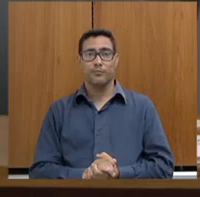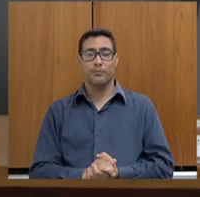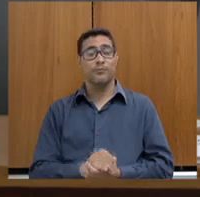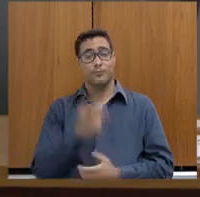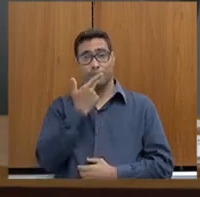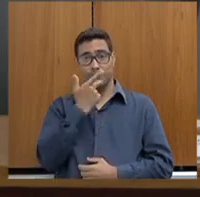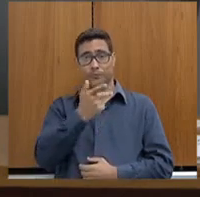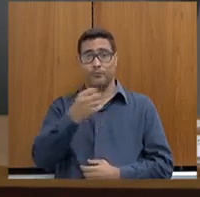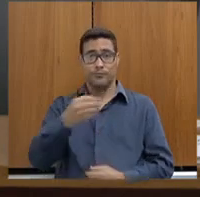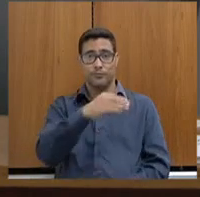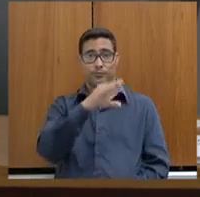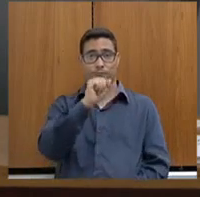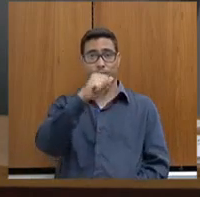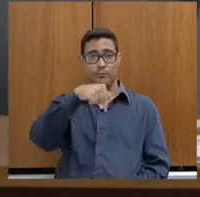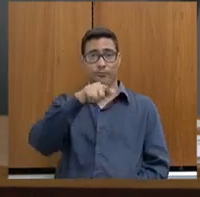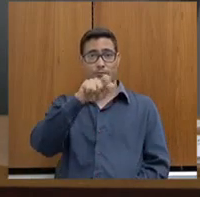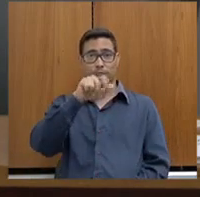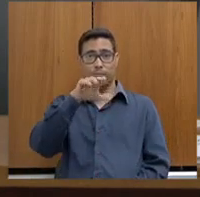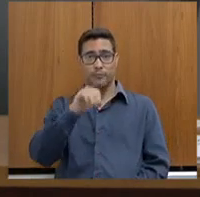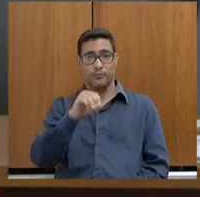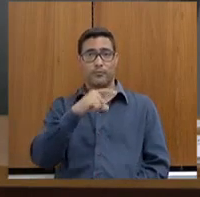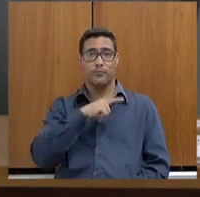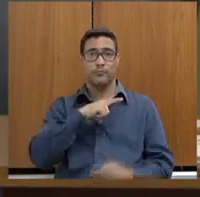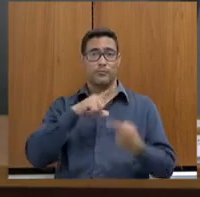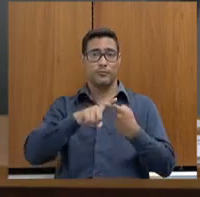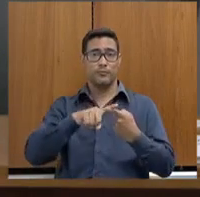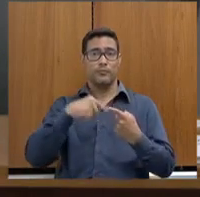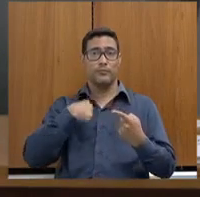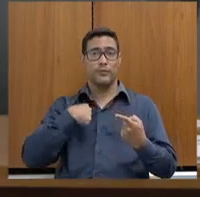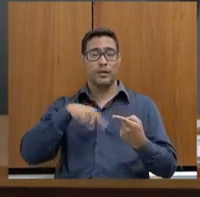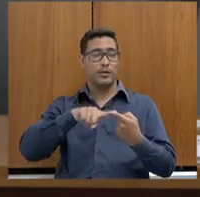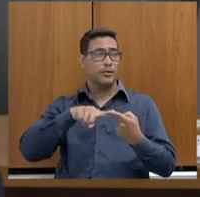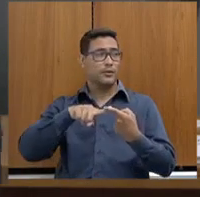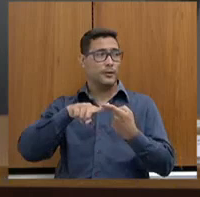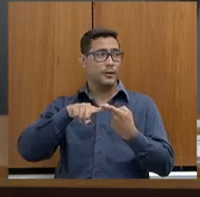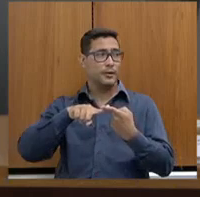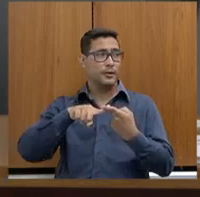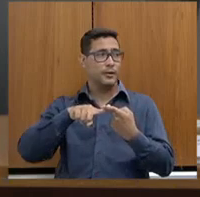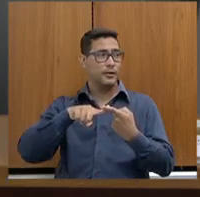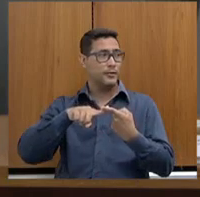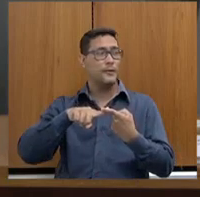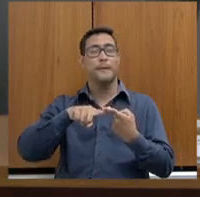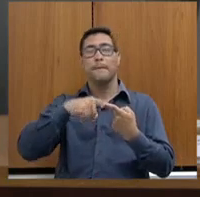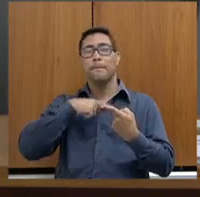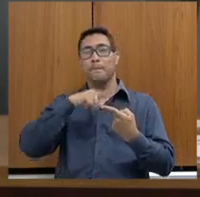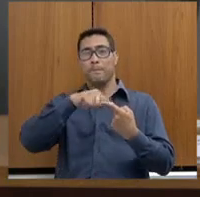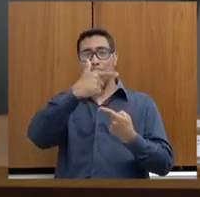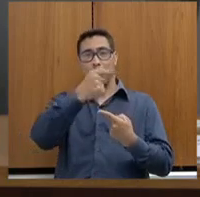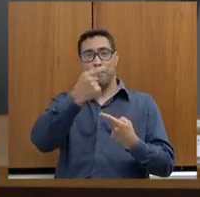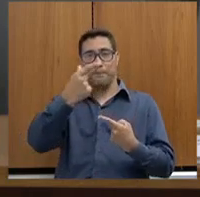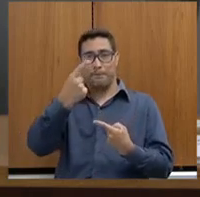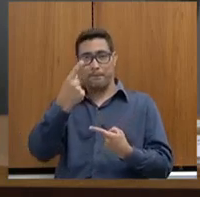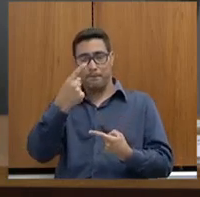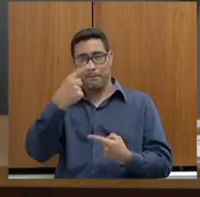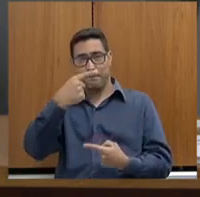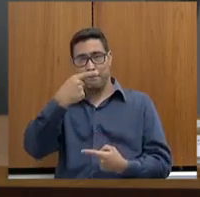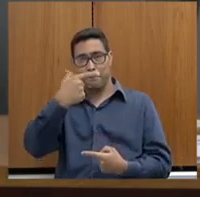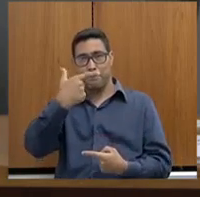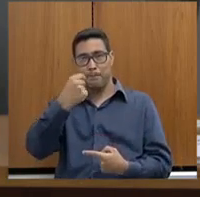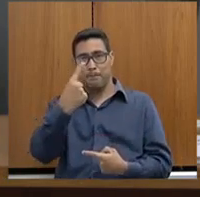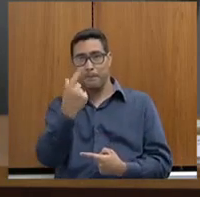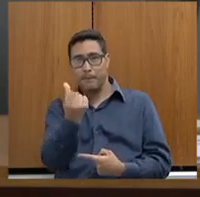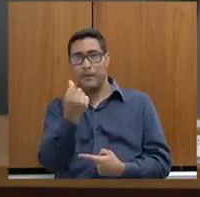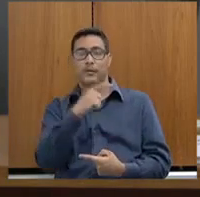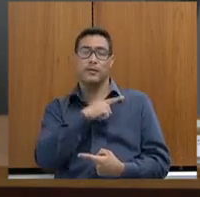de Novo Cangaço, a gente tem dados aqui para a gente muito relevantes. Em 2016, nós tivemos aqui em torno de